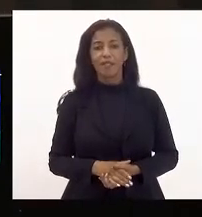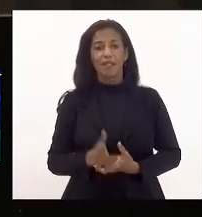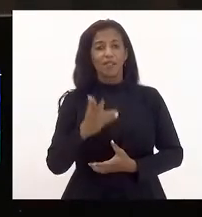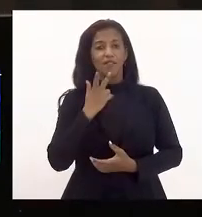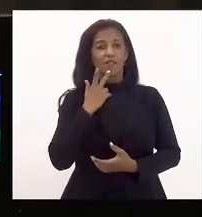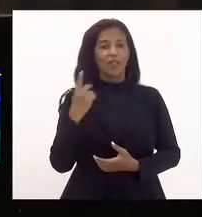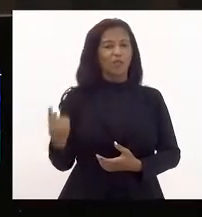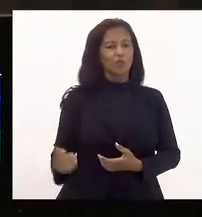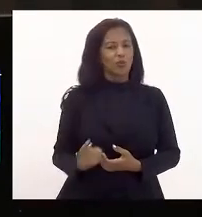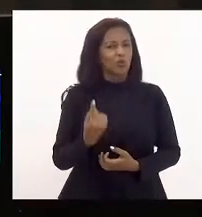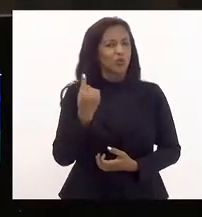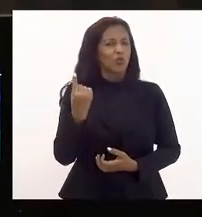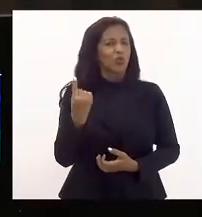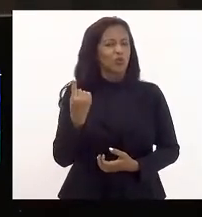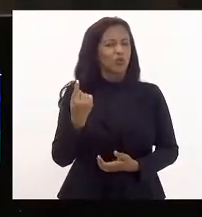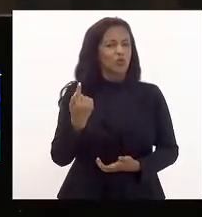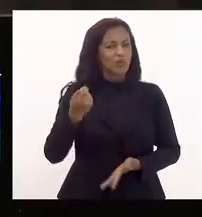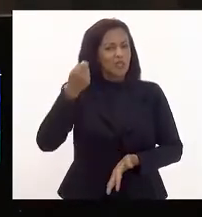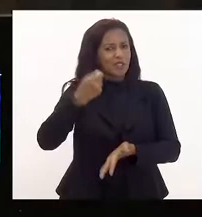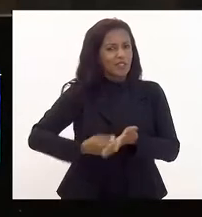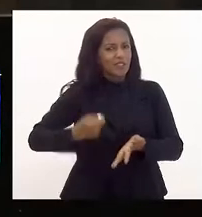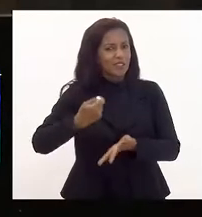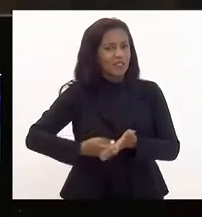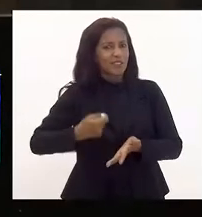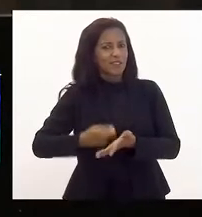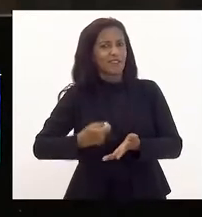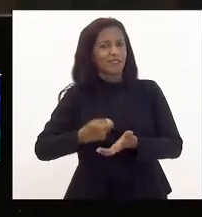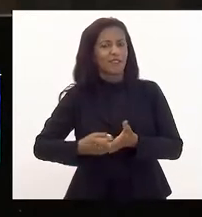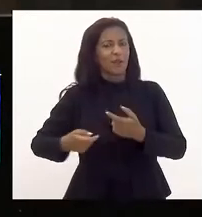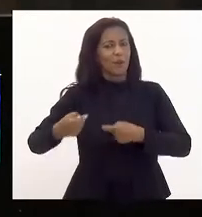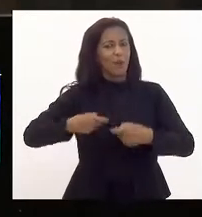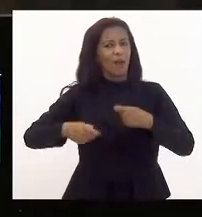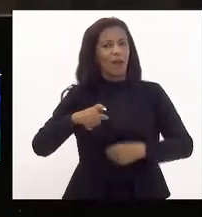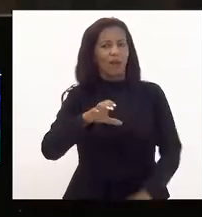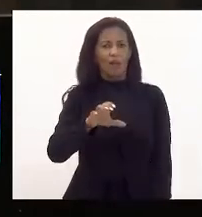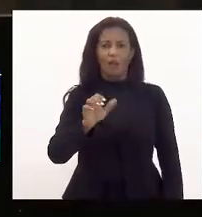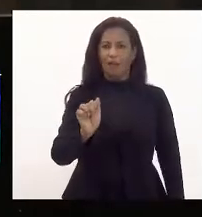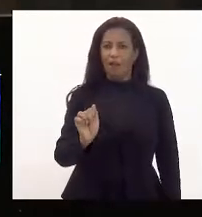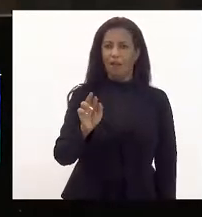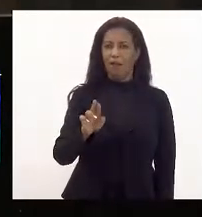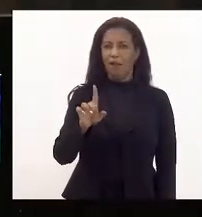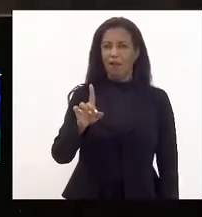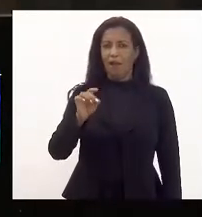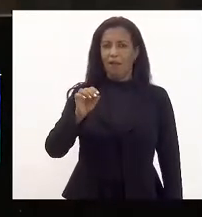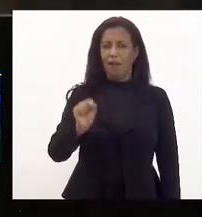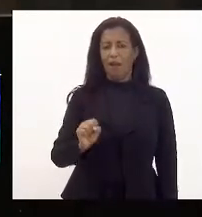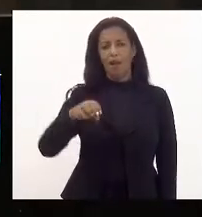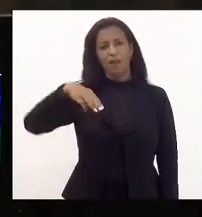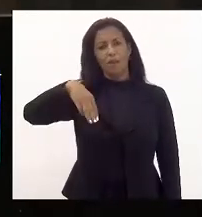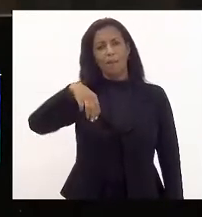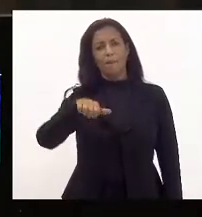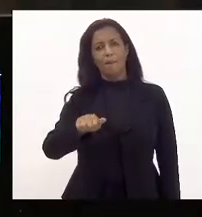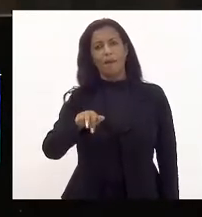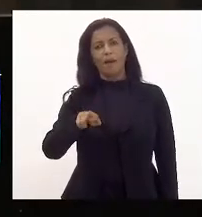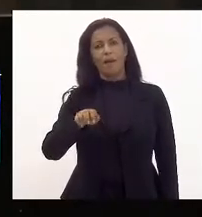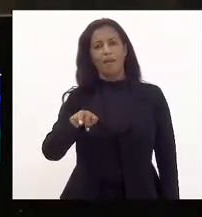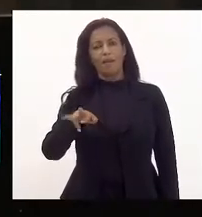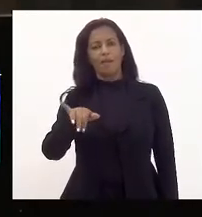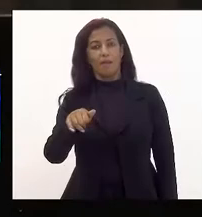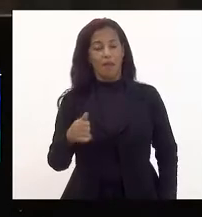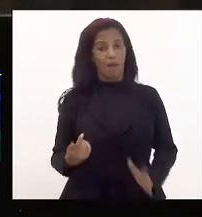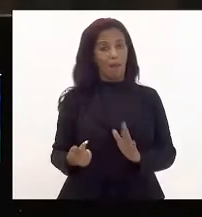grandes símbolos da luta e da resistência no Brasil, Carlos Marighella. A maior parte do